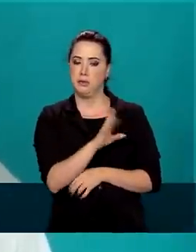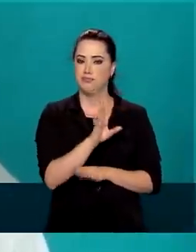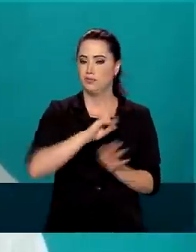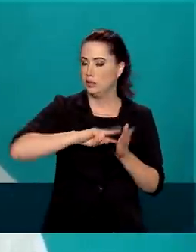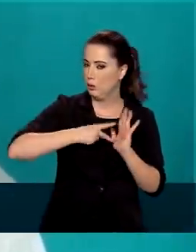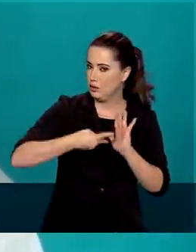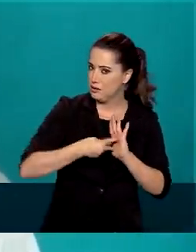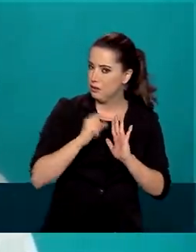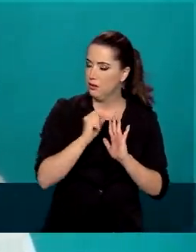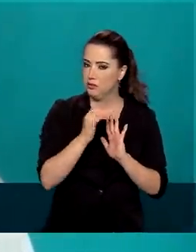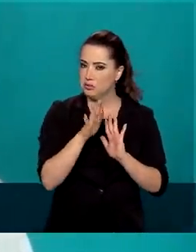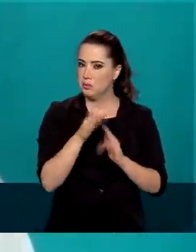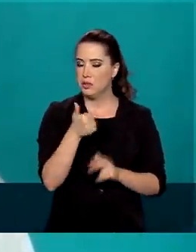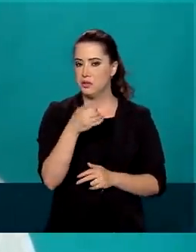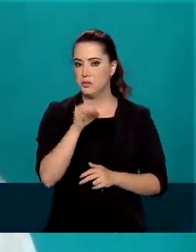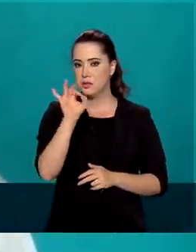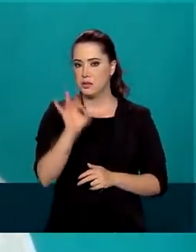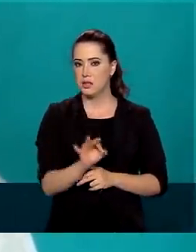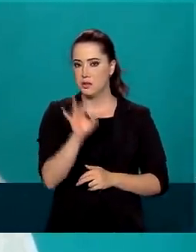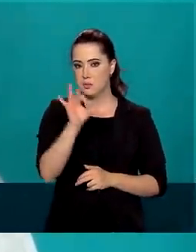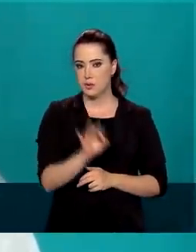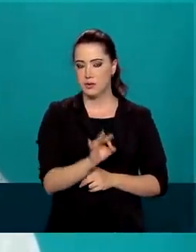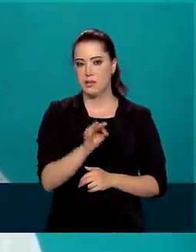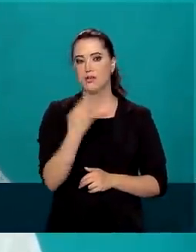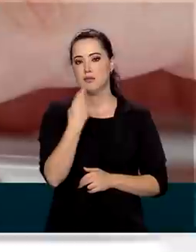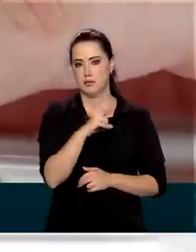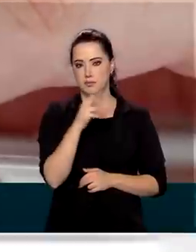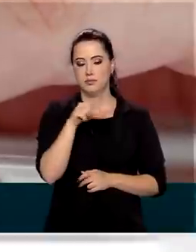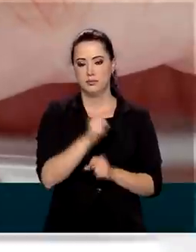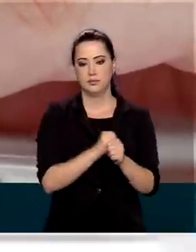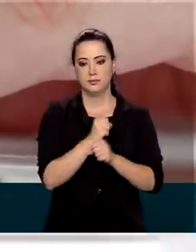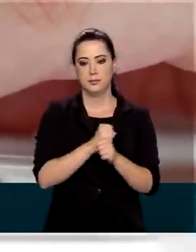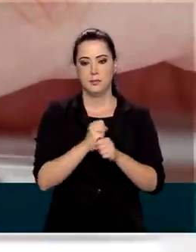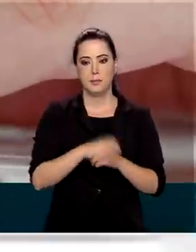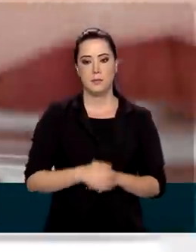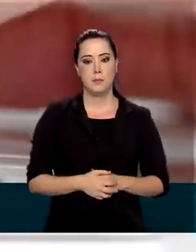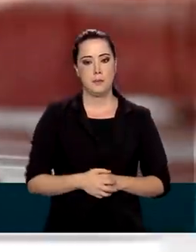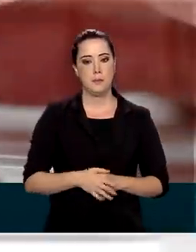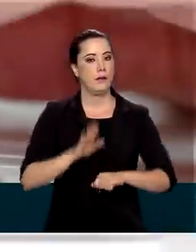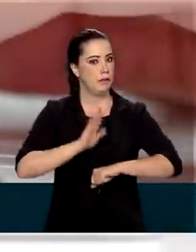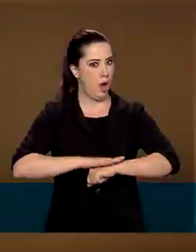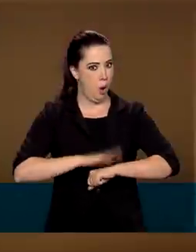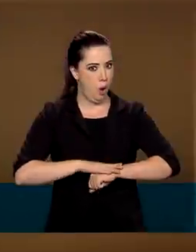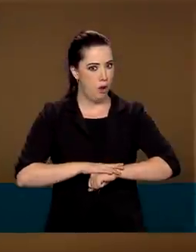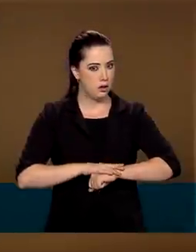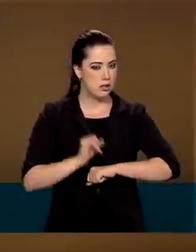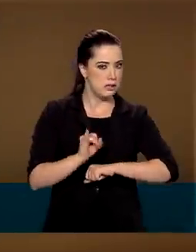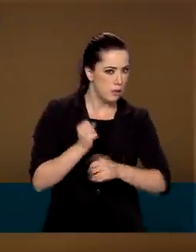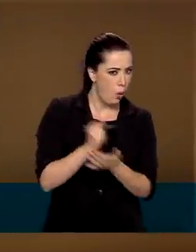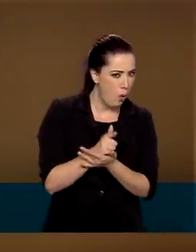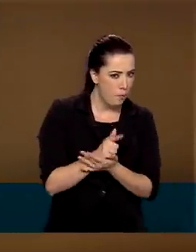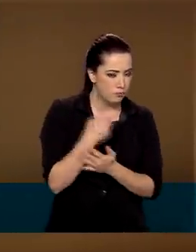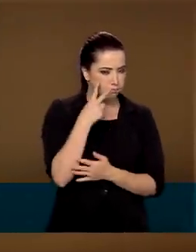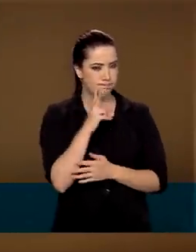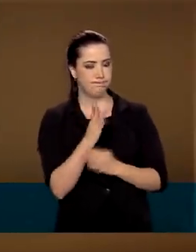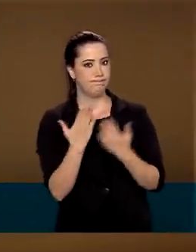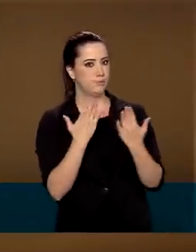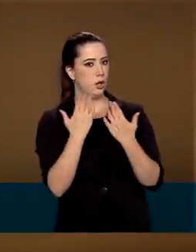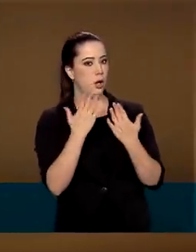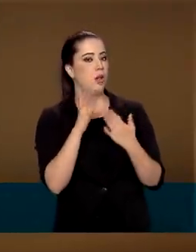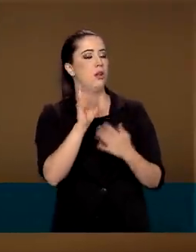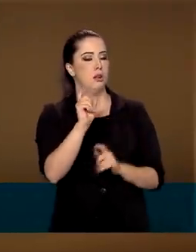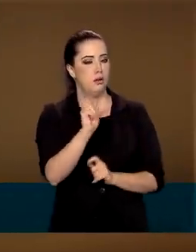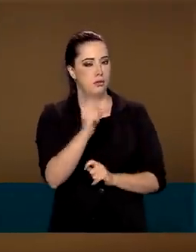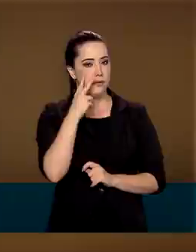representando aproximadamente 10% dos relatos que recebemos neste ano. Na hora da compra, a orientação é ficar atento às informações